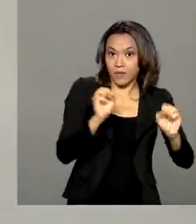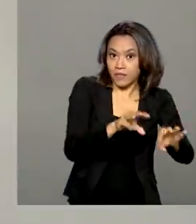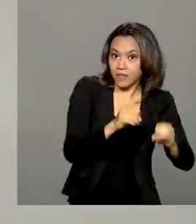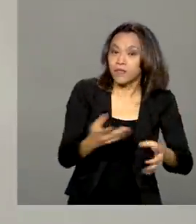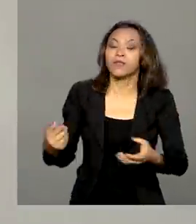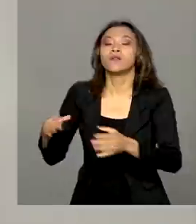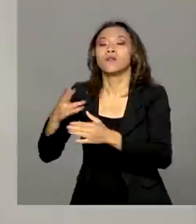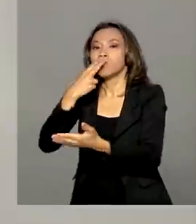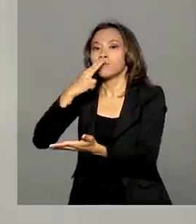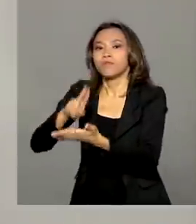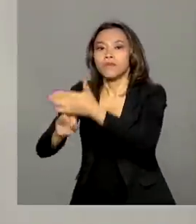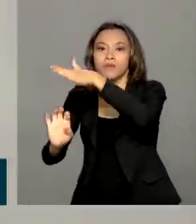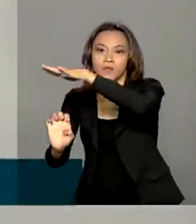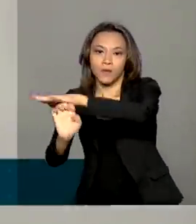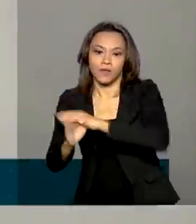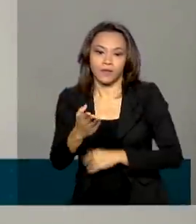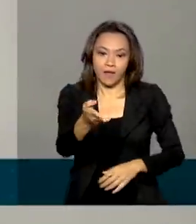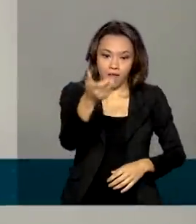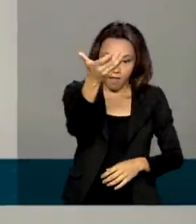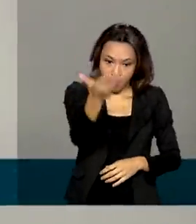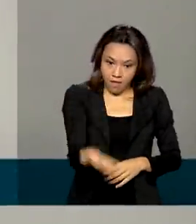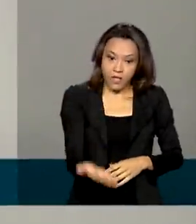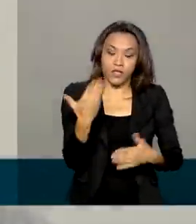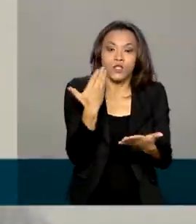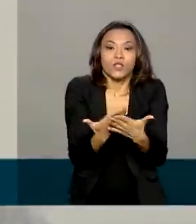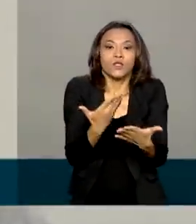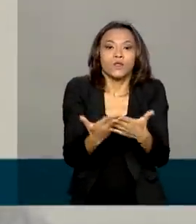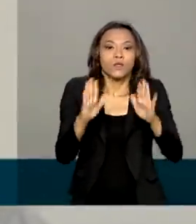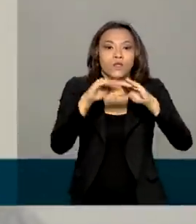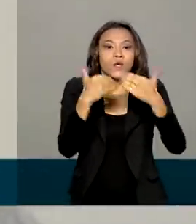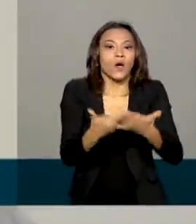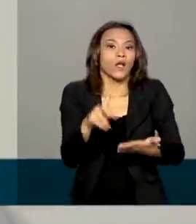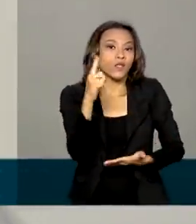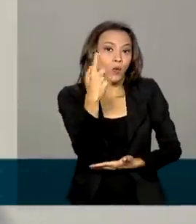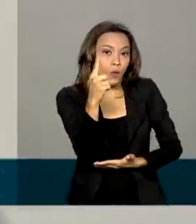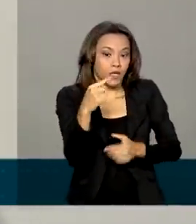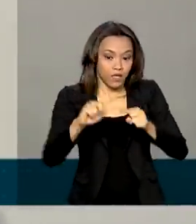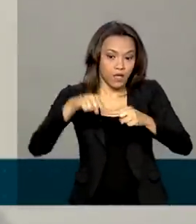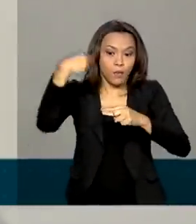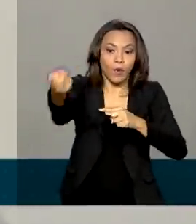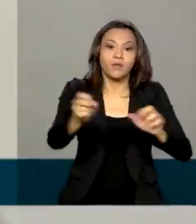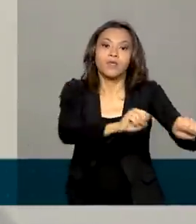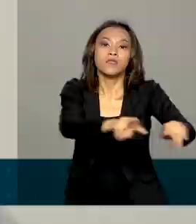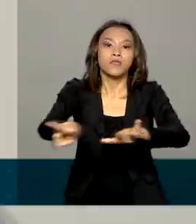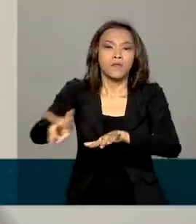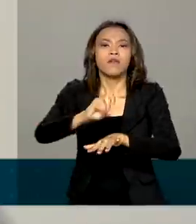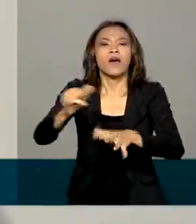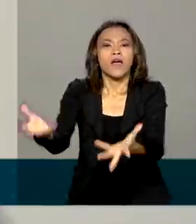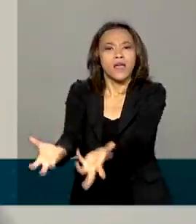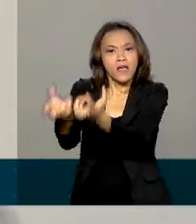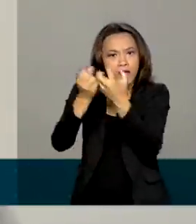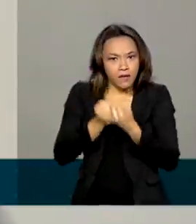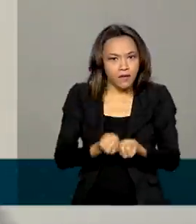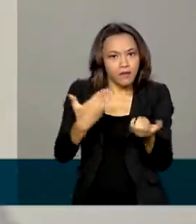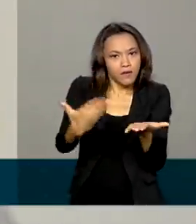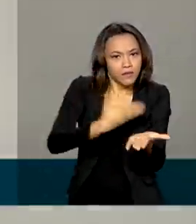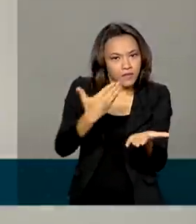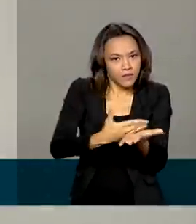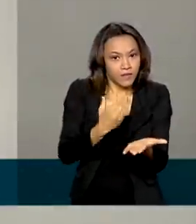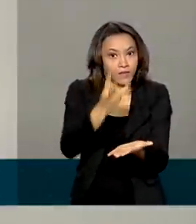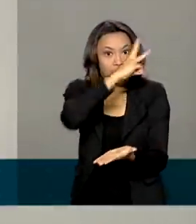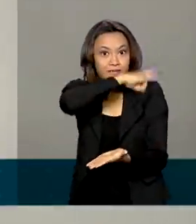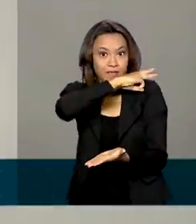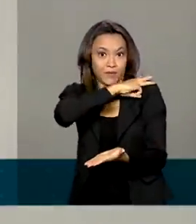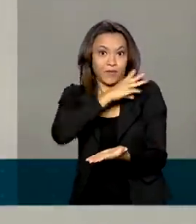Ian estuda em uma escola pública de Goiânia e na semana que vem deve receber os livros didáticos do terceiro ano do ensino médio.